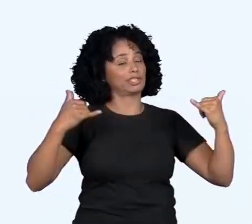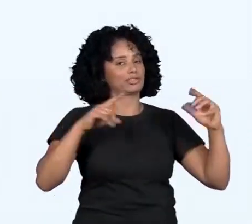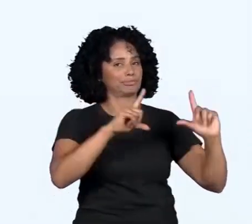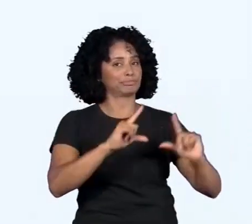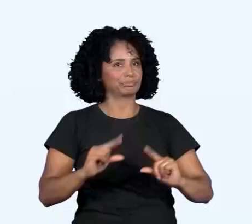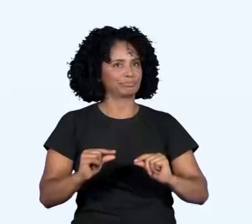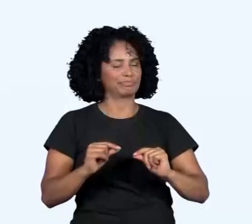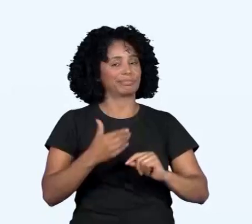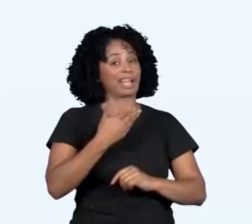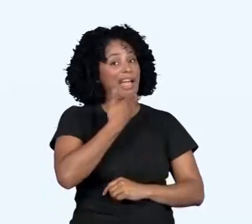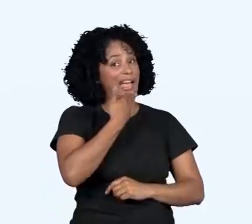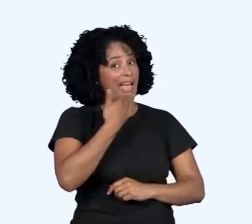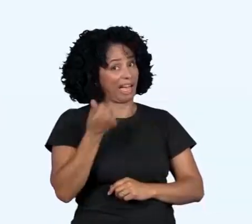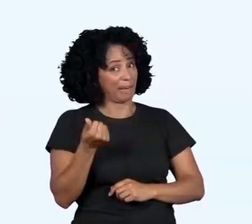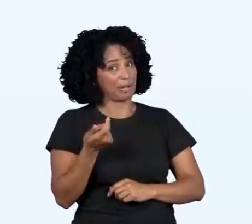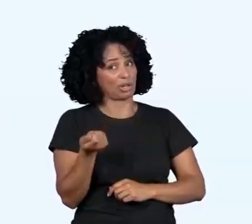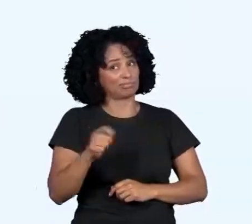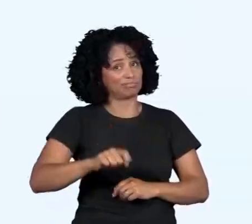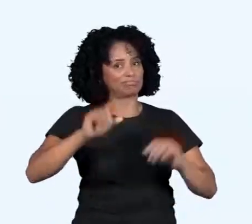melhor desligar essa TV.